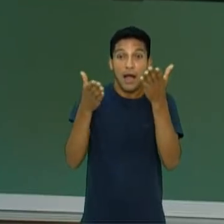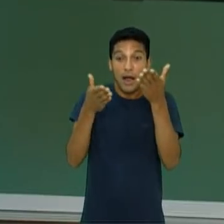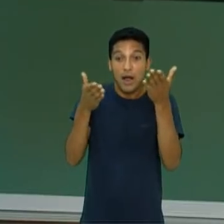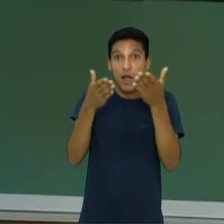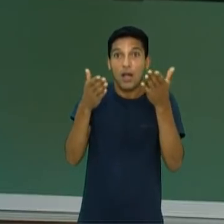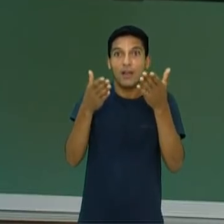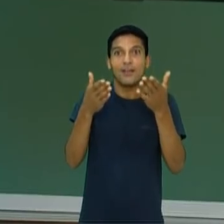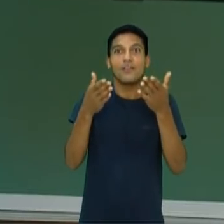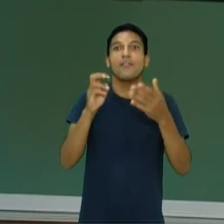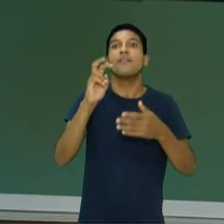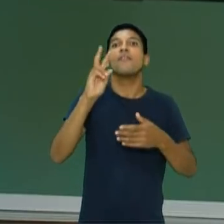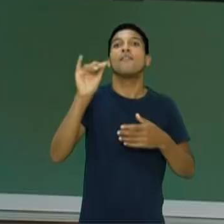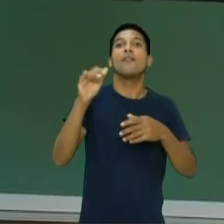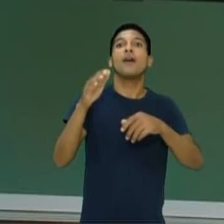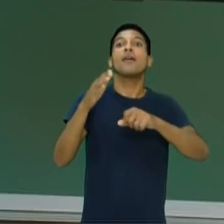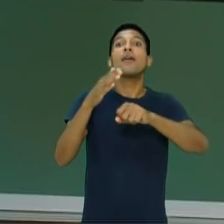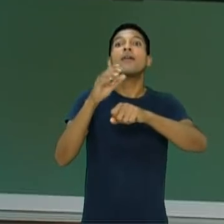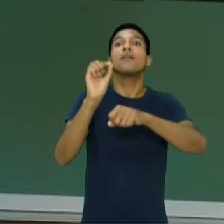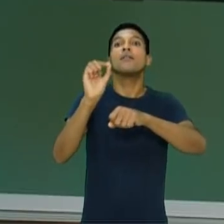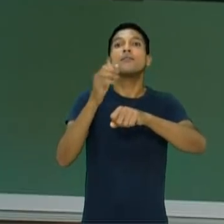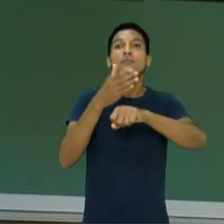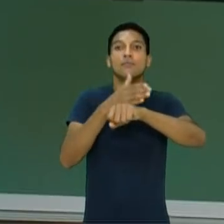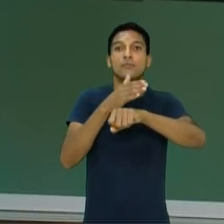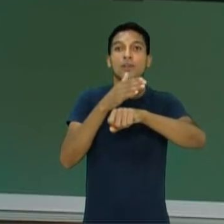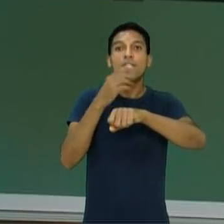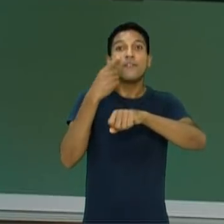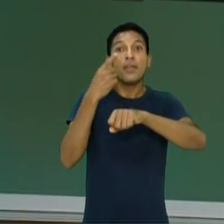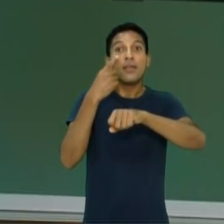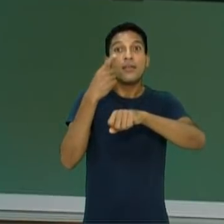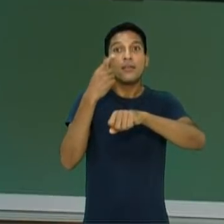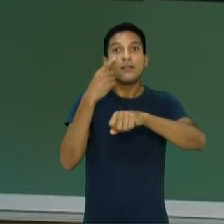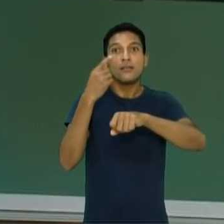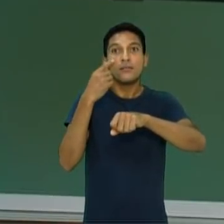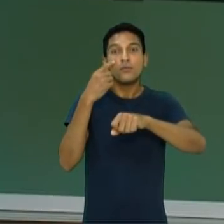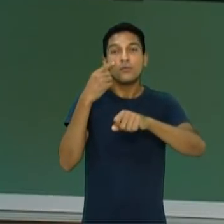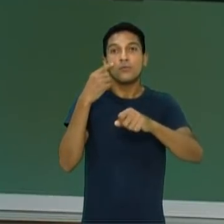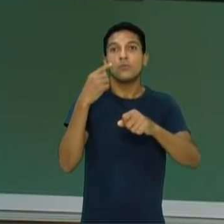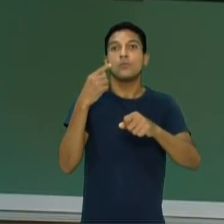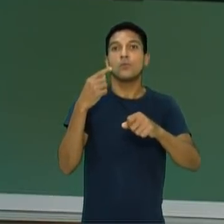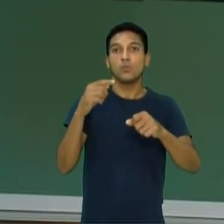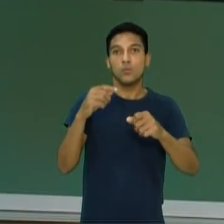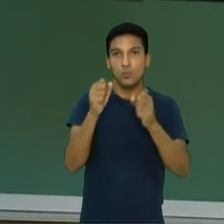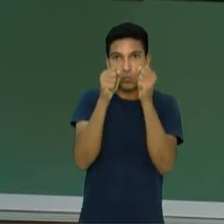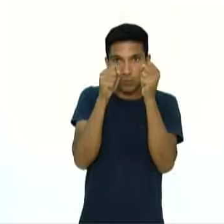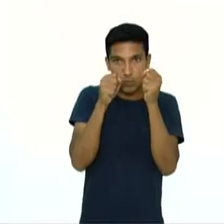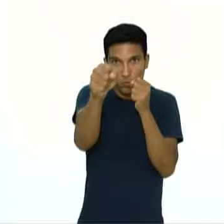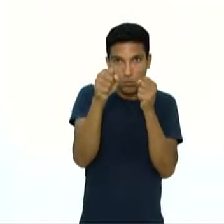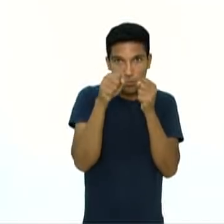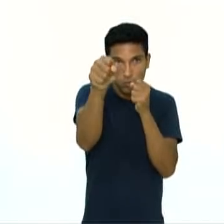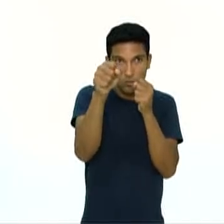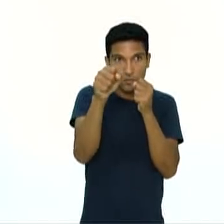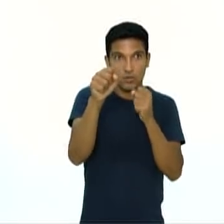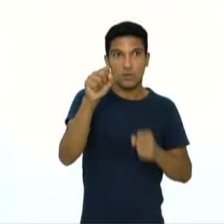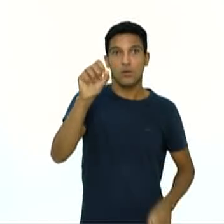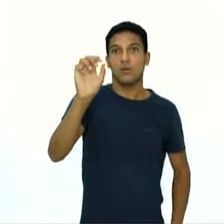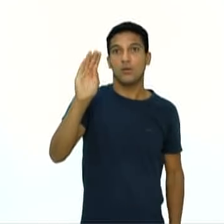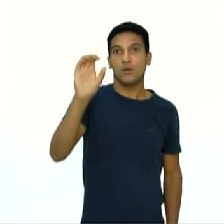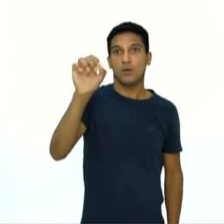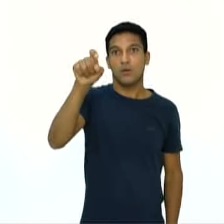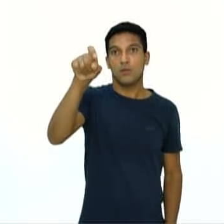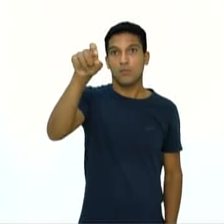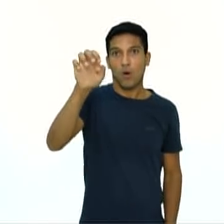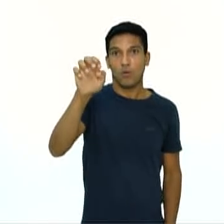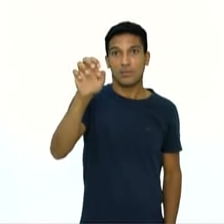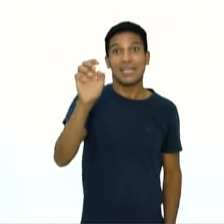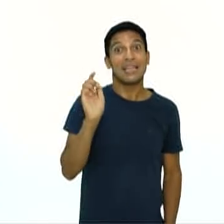especificamente para a Grécia, que nós vamos falar sobre o Box. Então, a Grécia é a